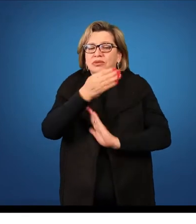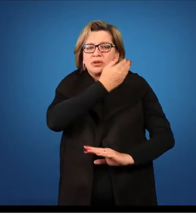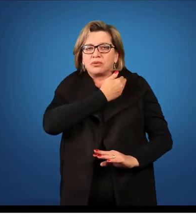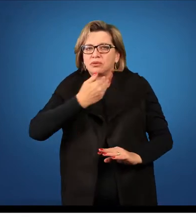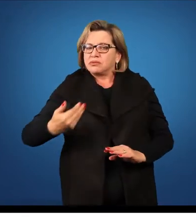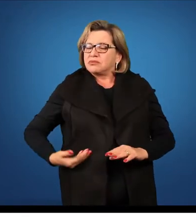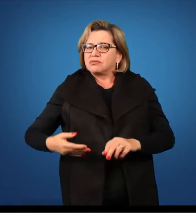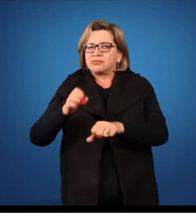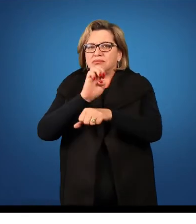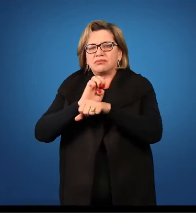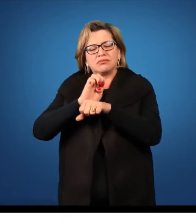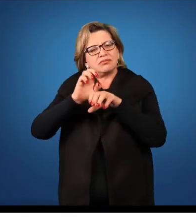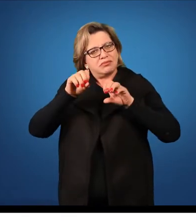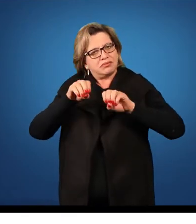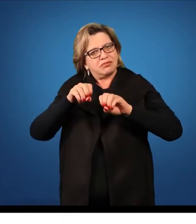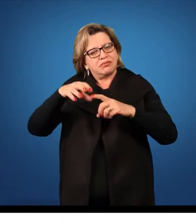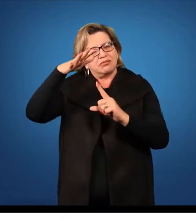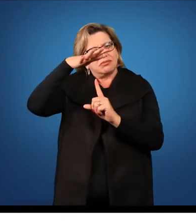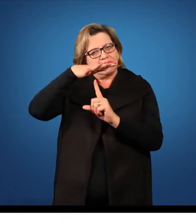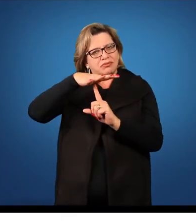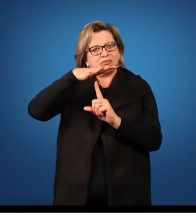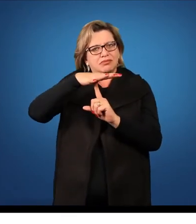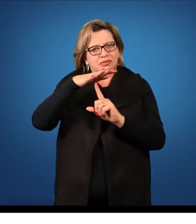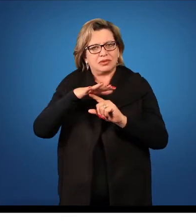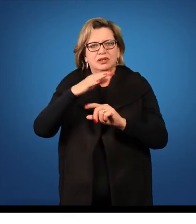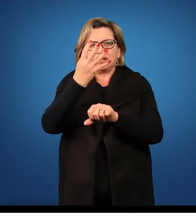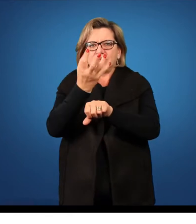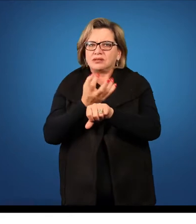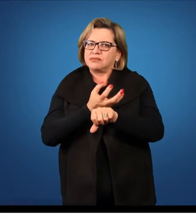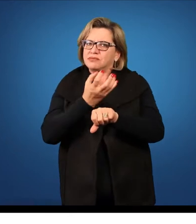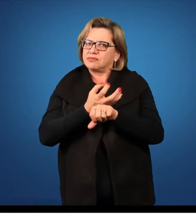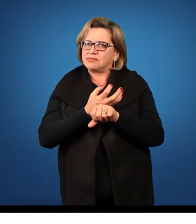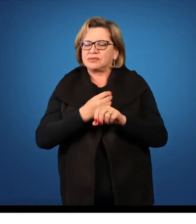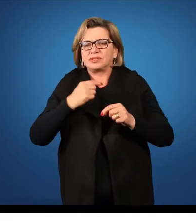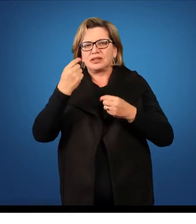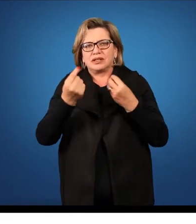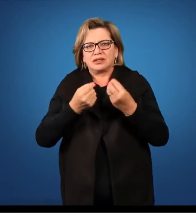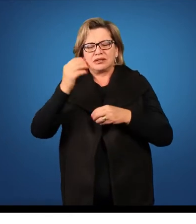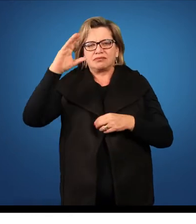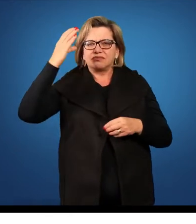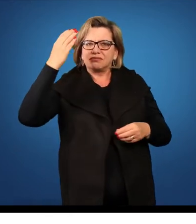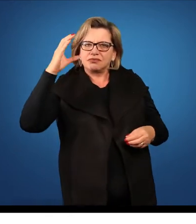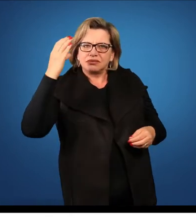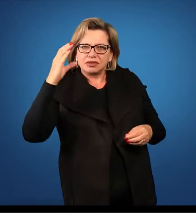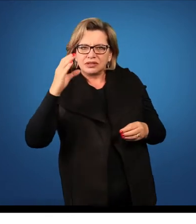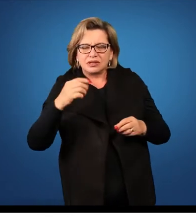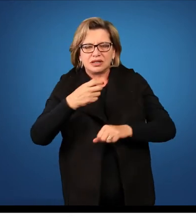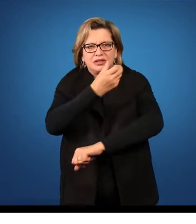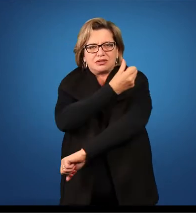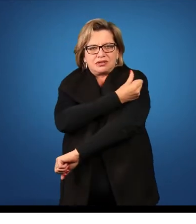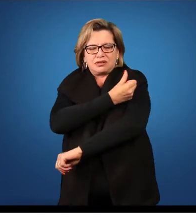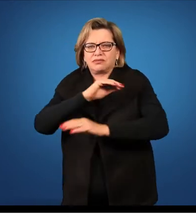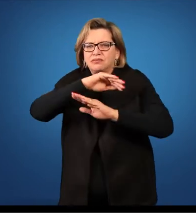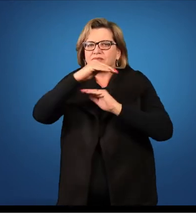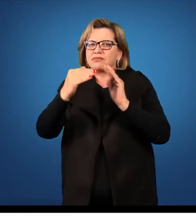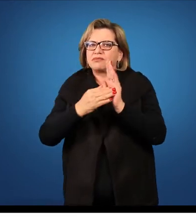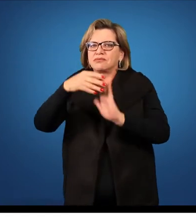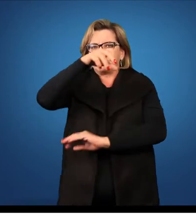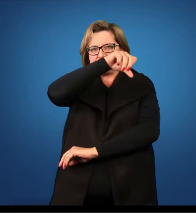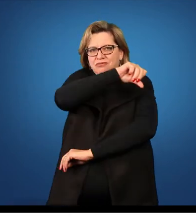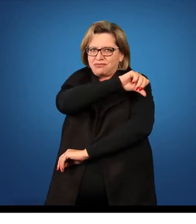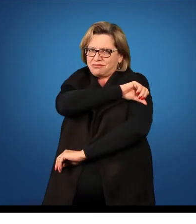Estadual de Ensino do Paraná. Então, a disciplina vai ser na disciplina de Ciências do sexto ao nono ano.